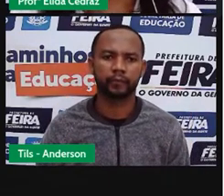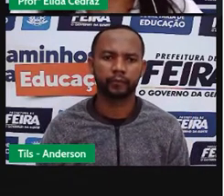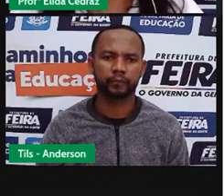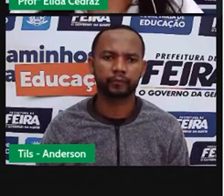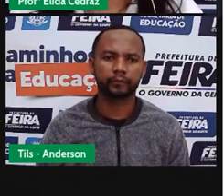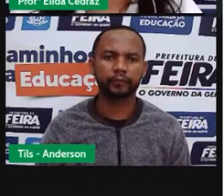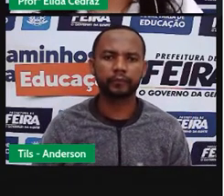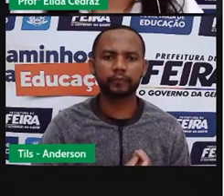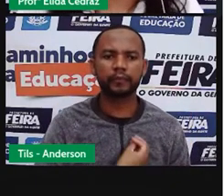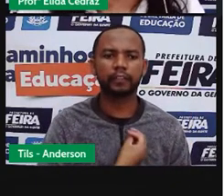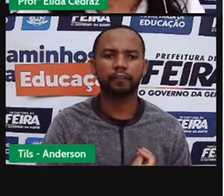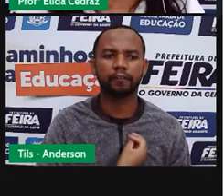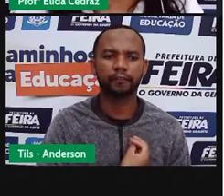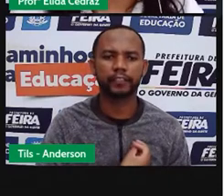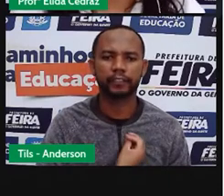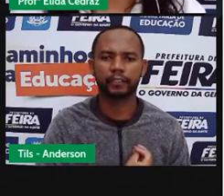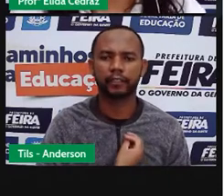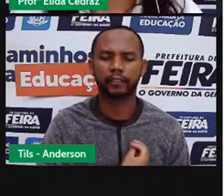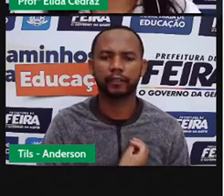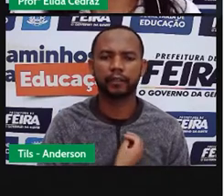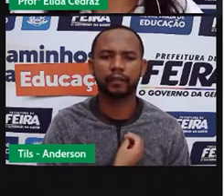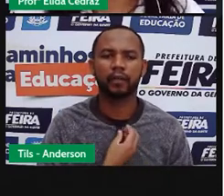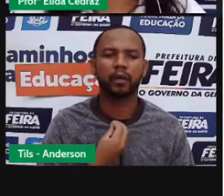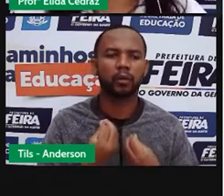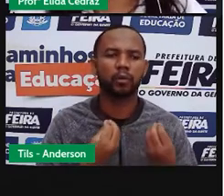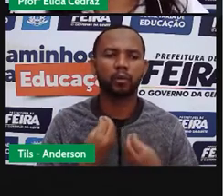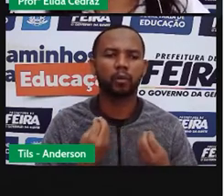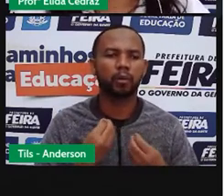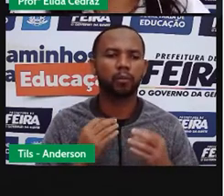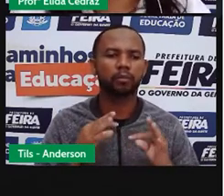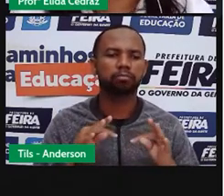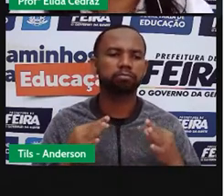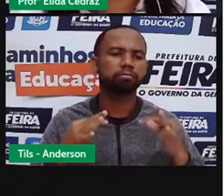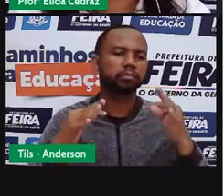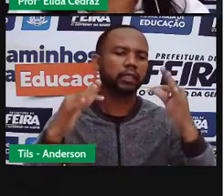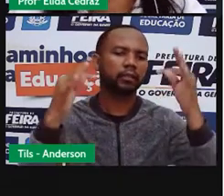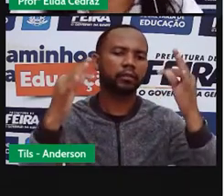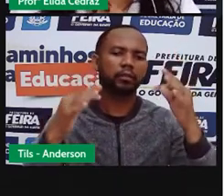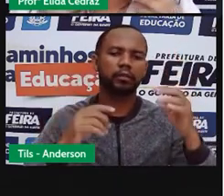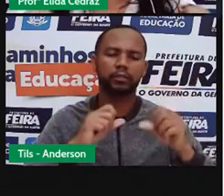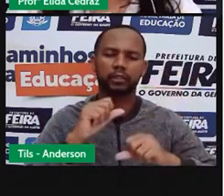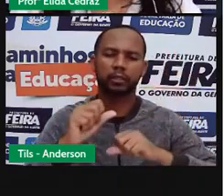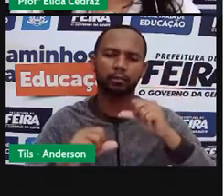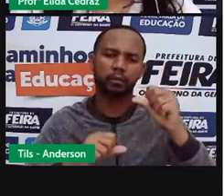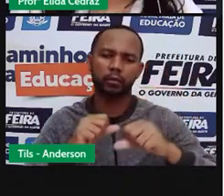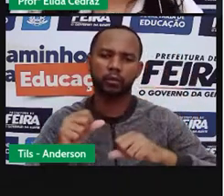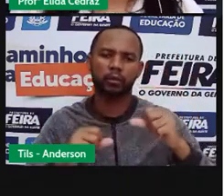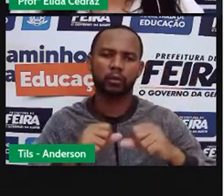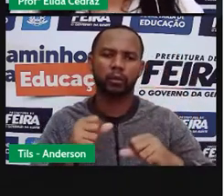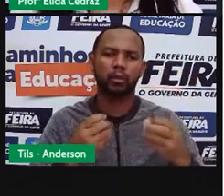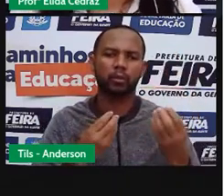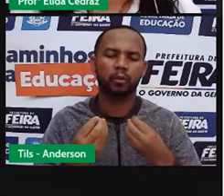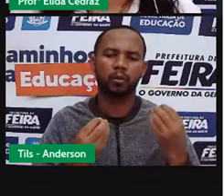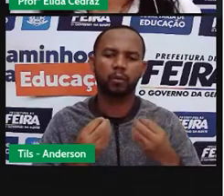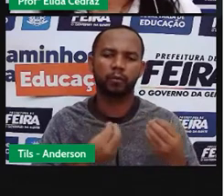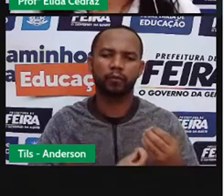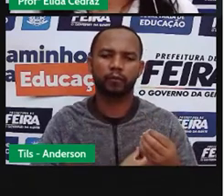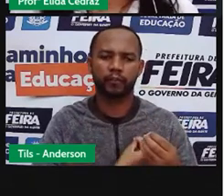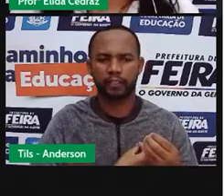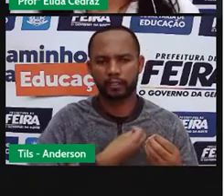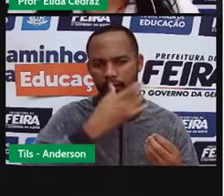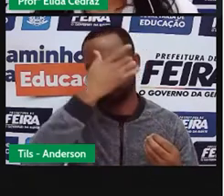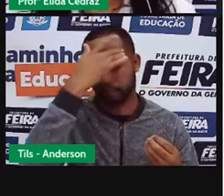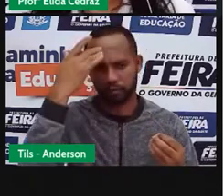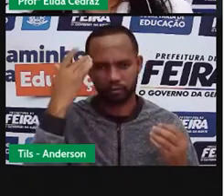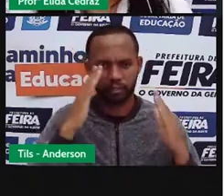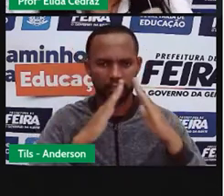vida moderna e a chegada das novas tecnologias modificaram o comportamento e a rotina das pessoas.